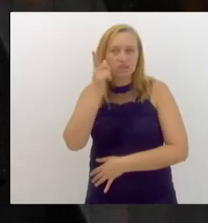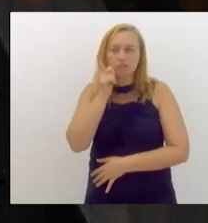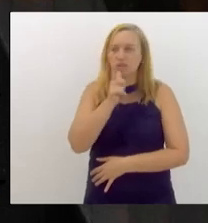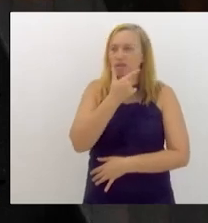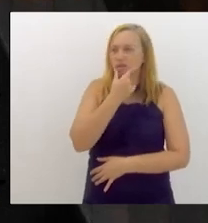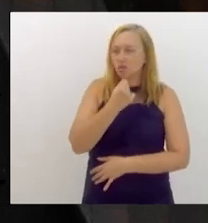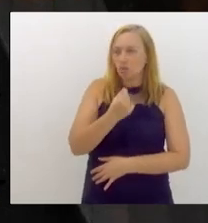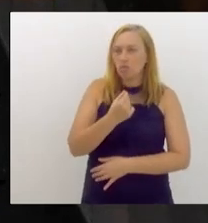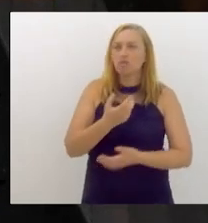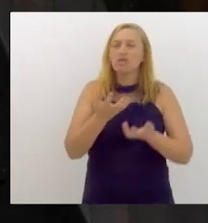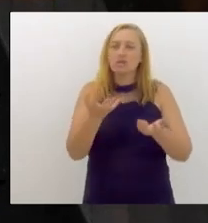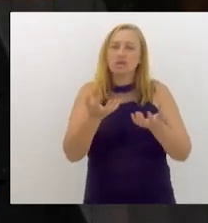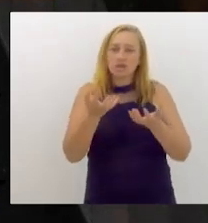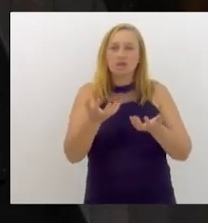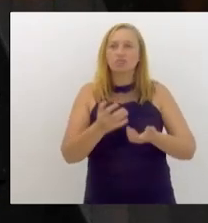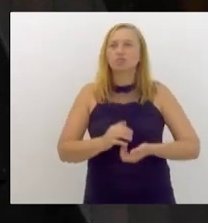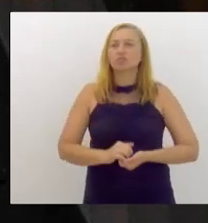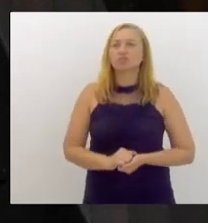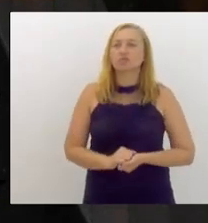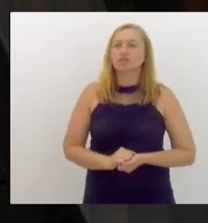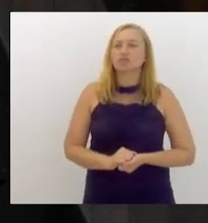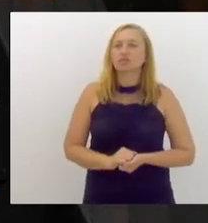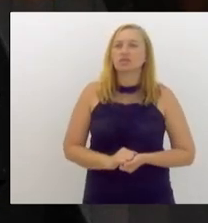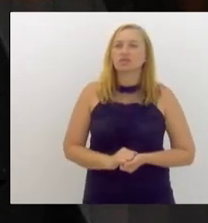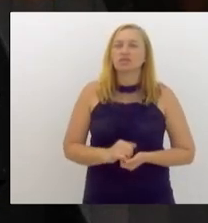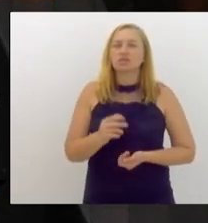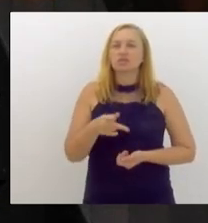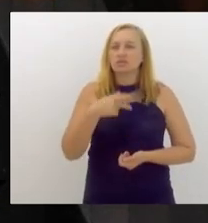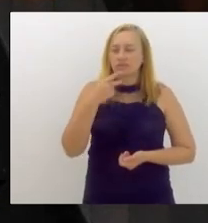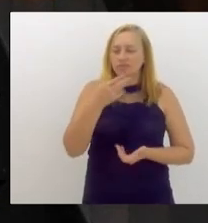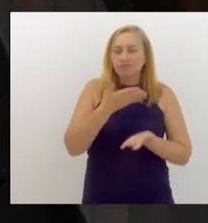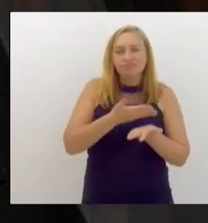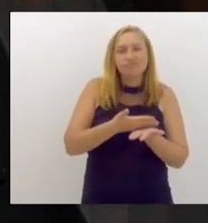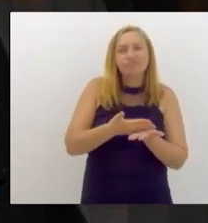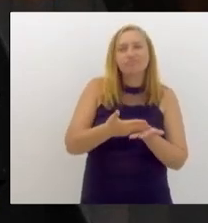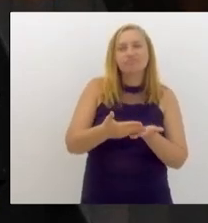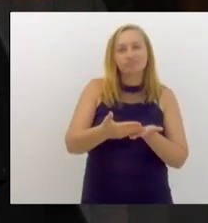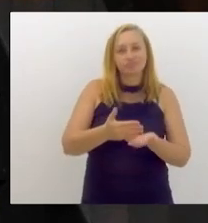nós queremos nessa fala inicial,